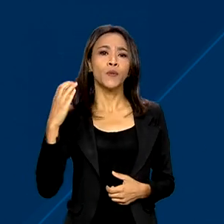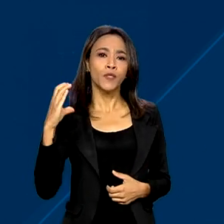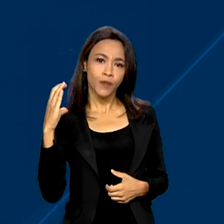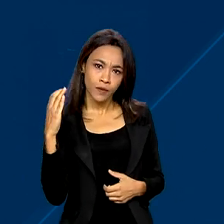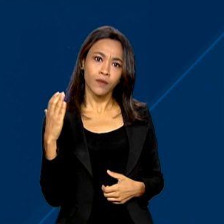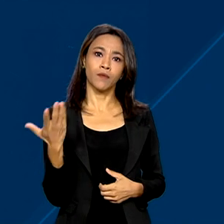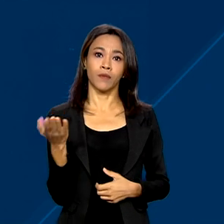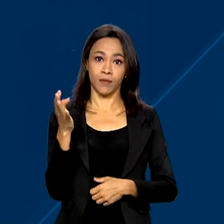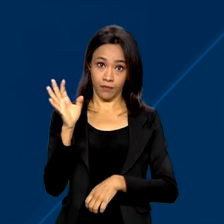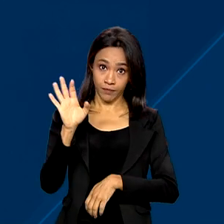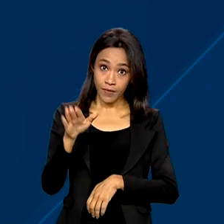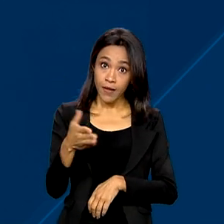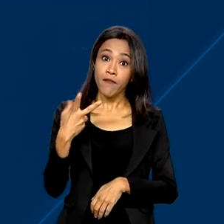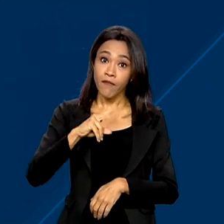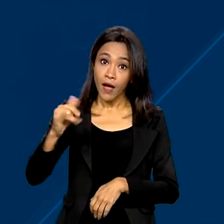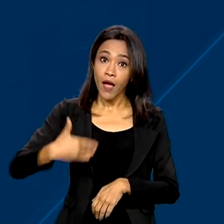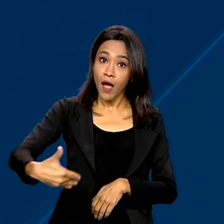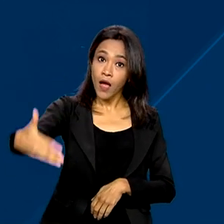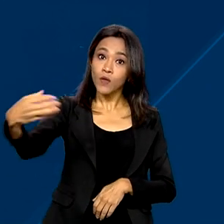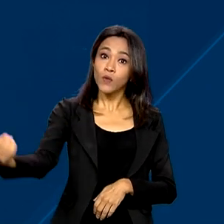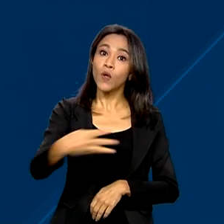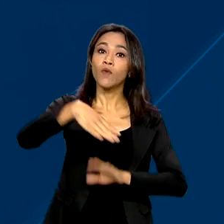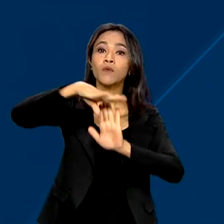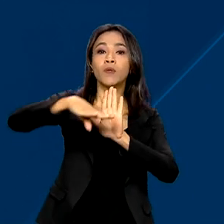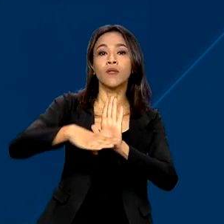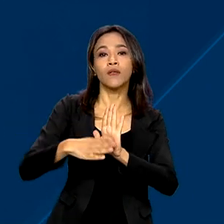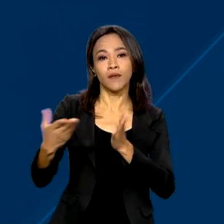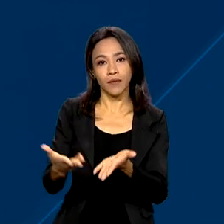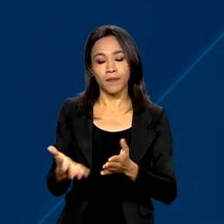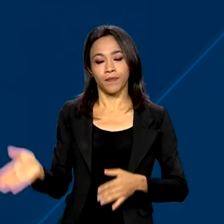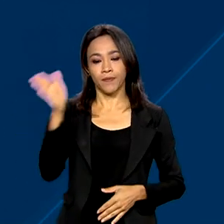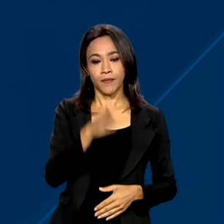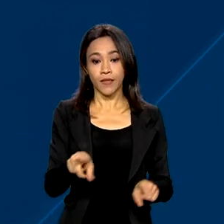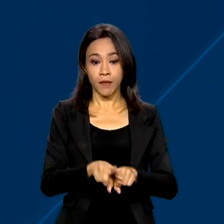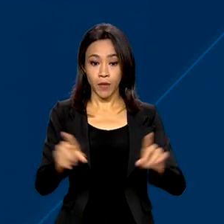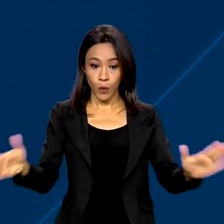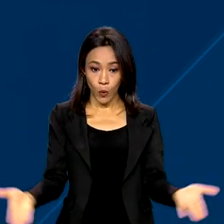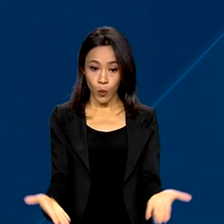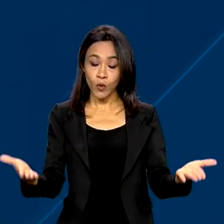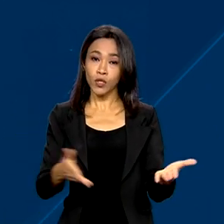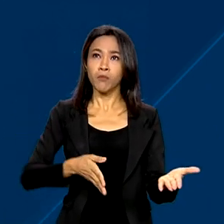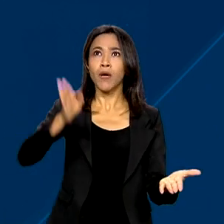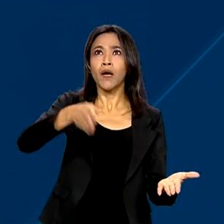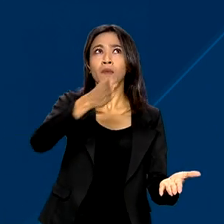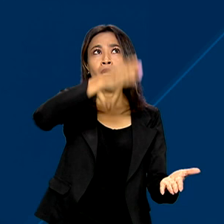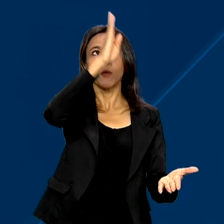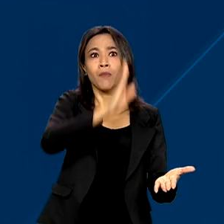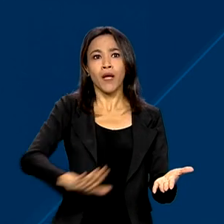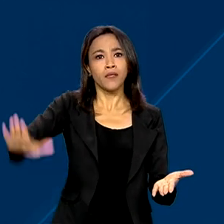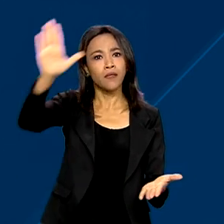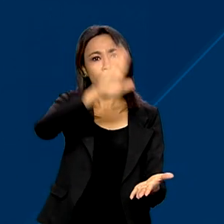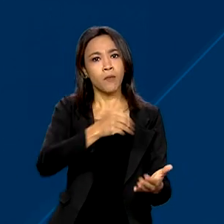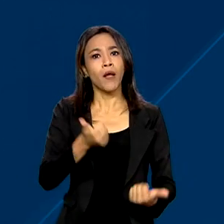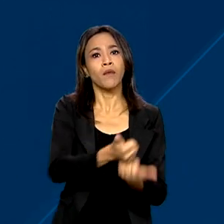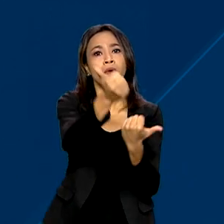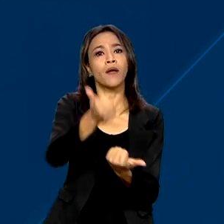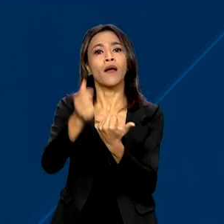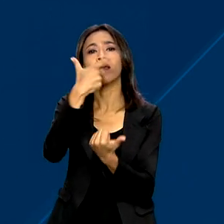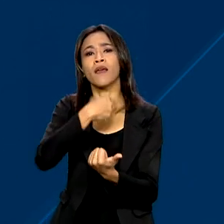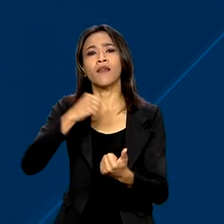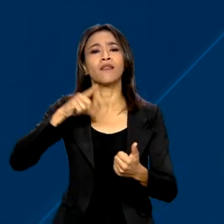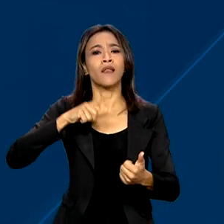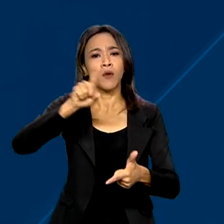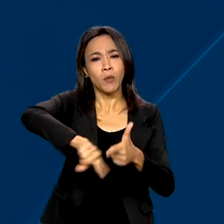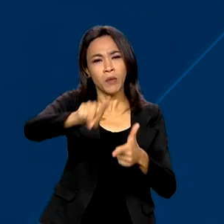anunciar novos programas da pasta. E começa hoje um mutirão nacional para ajudar quem vem enfrentando dificuldades